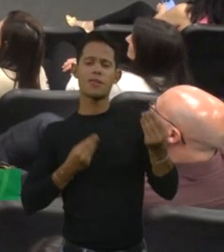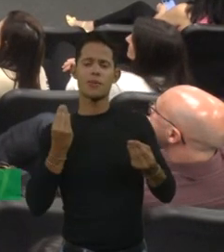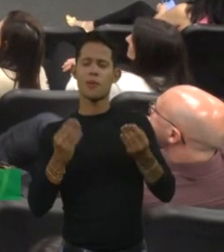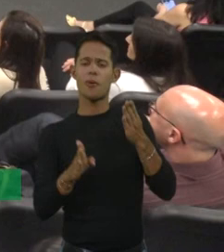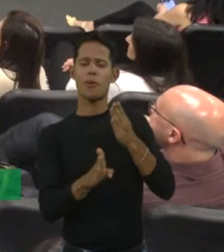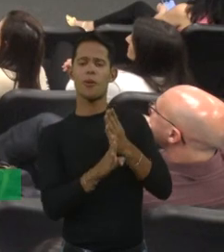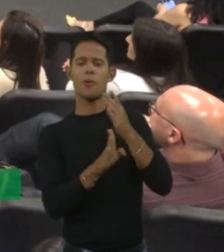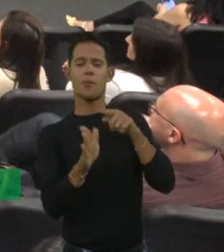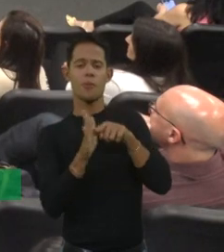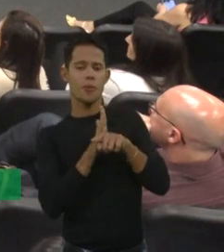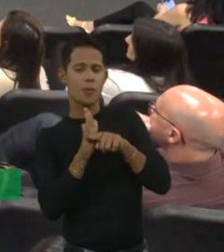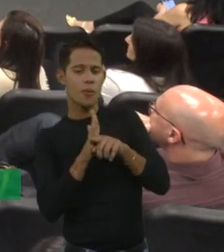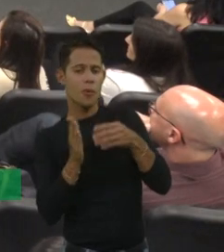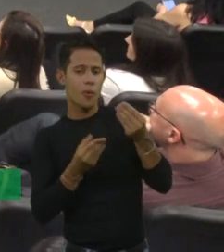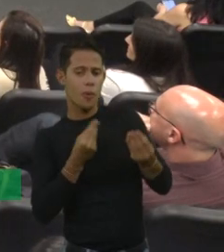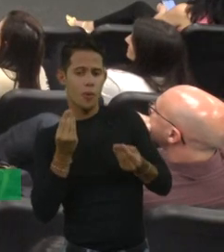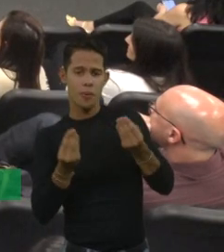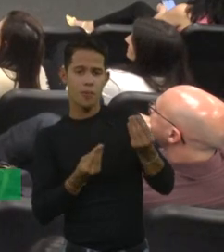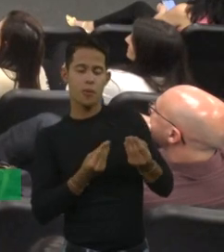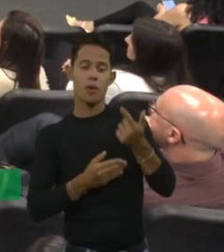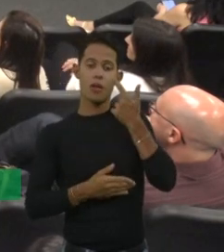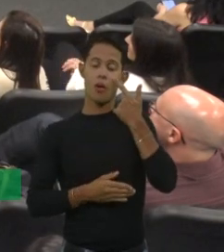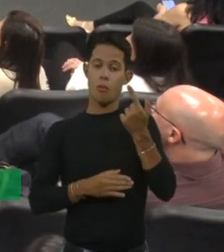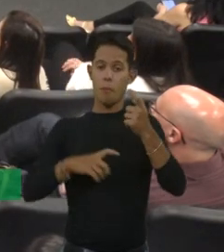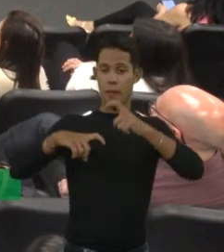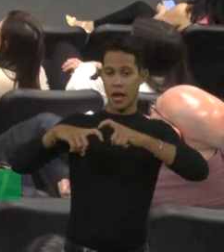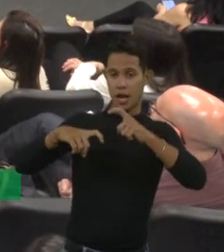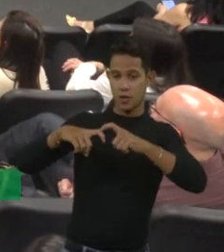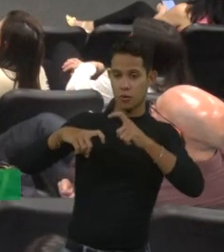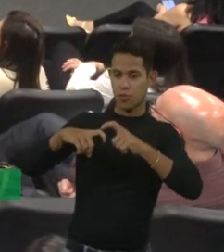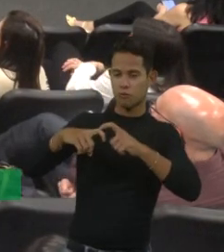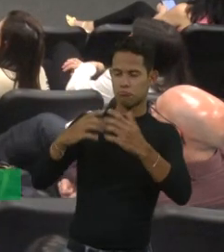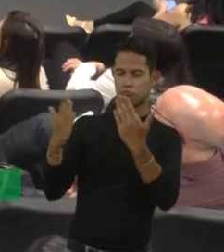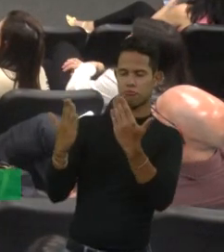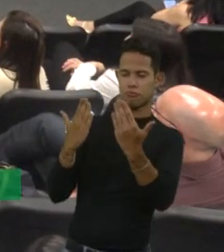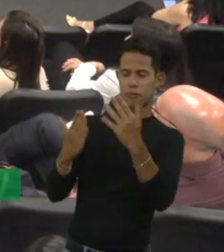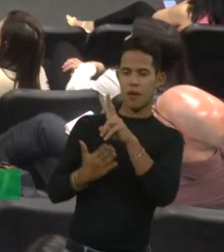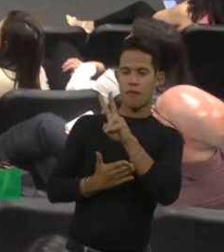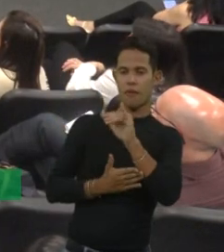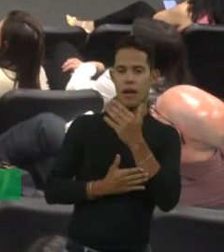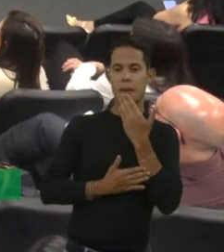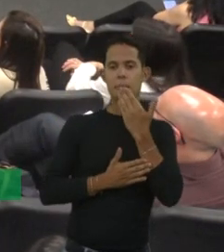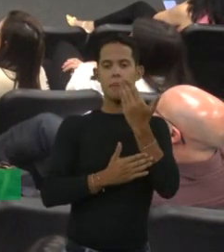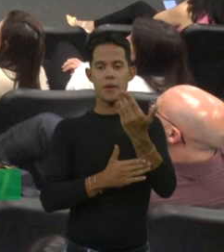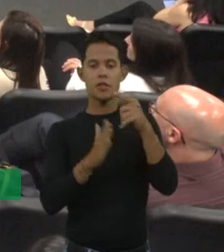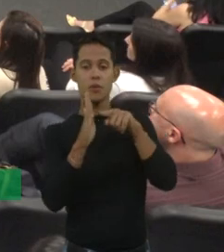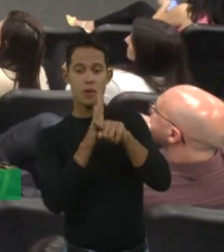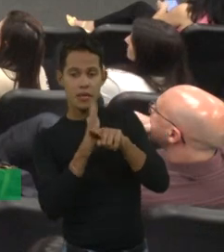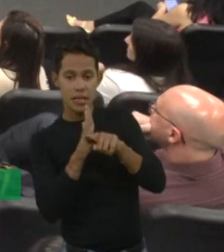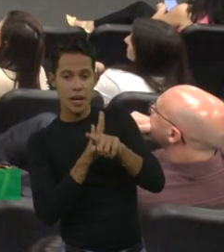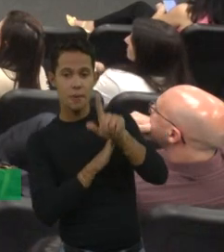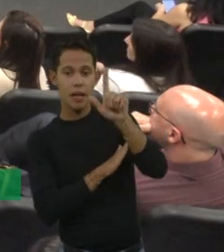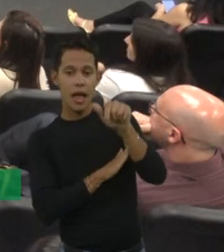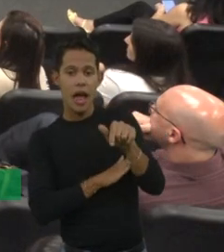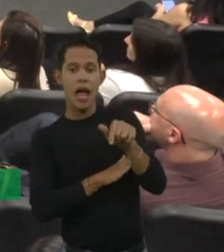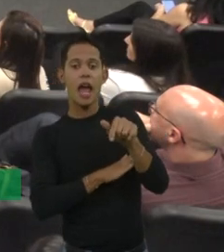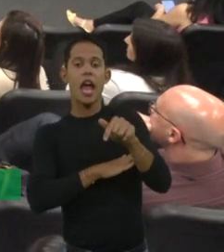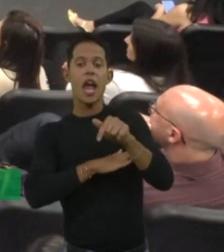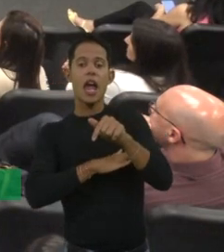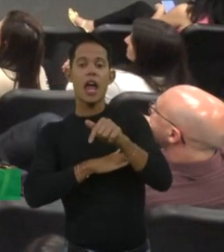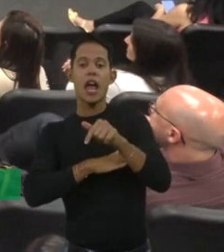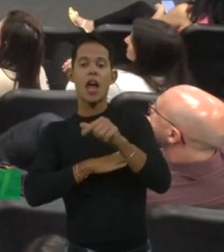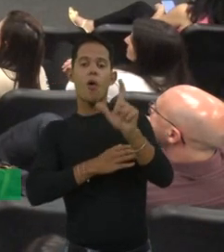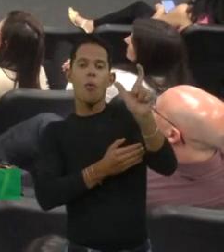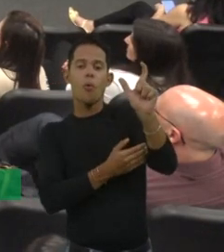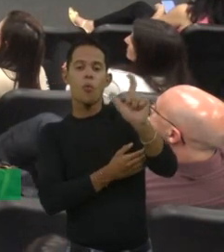O médico, suspeitando, ele vai pedir exame de laboratório. O primeiro exame é um exame de coagulação, que é retirado, tubinho de